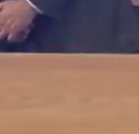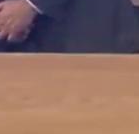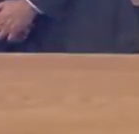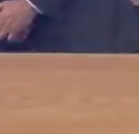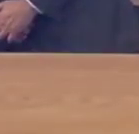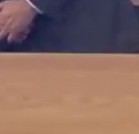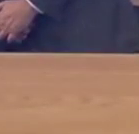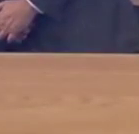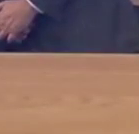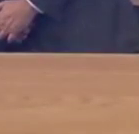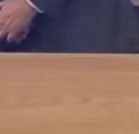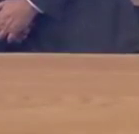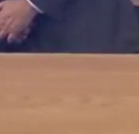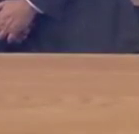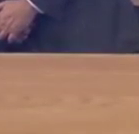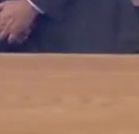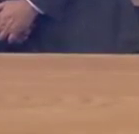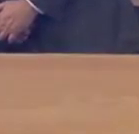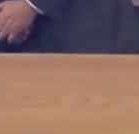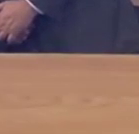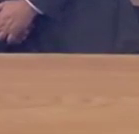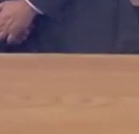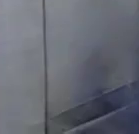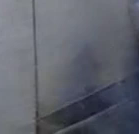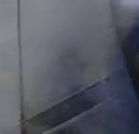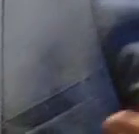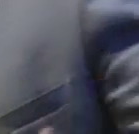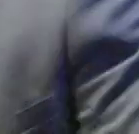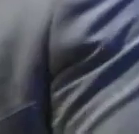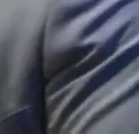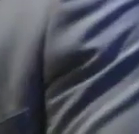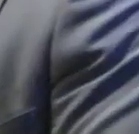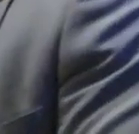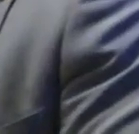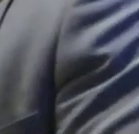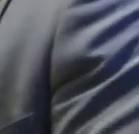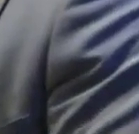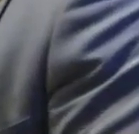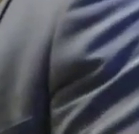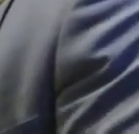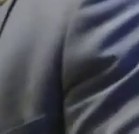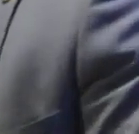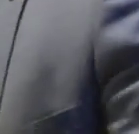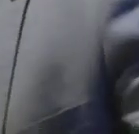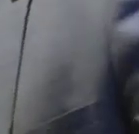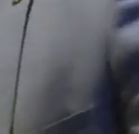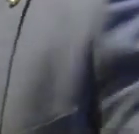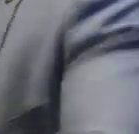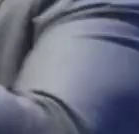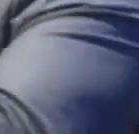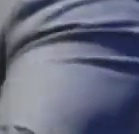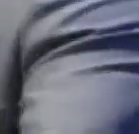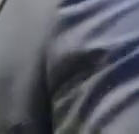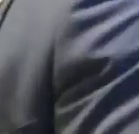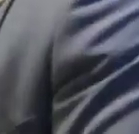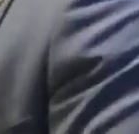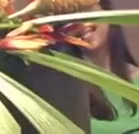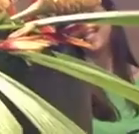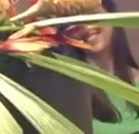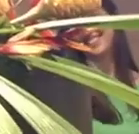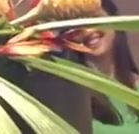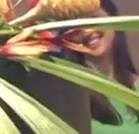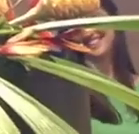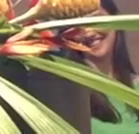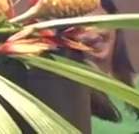restaurantes Julietto, Paula Vareia Guareschi. A homenagem foi promovida a partir de iniciativa do vereador Samuel Salazar,